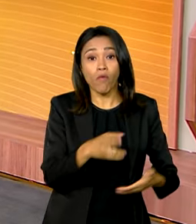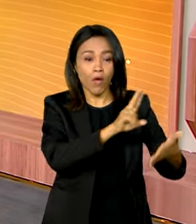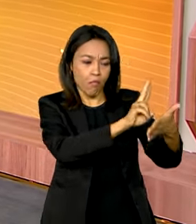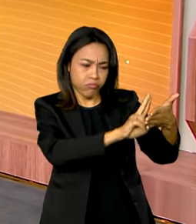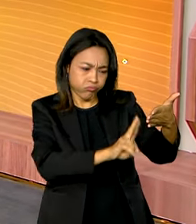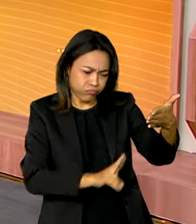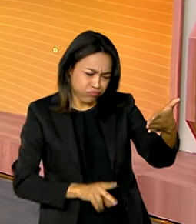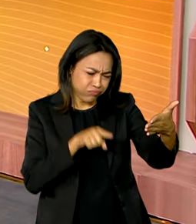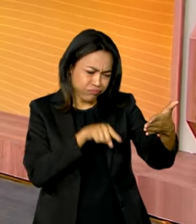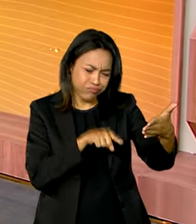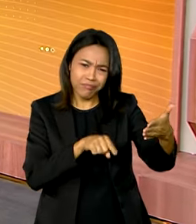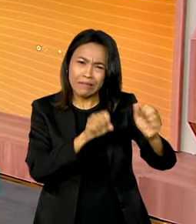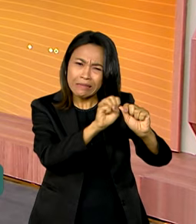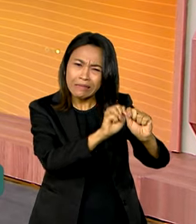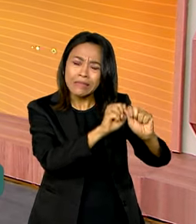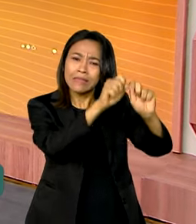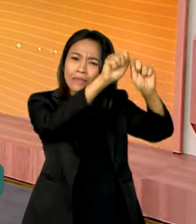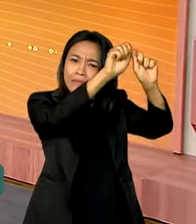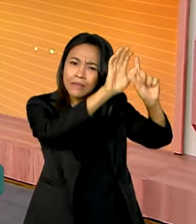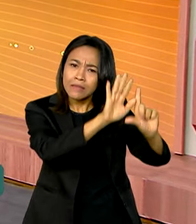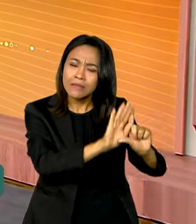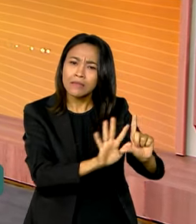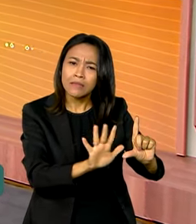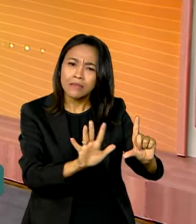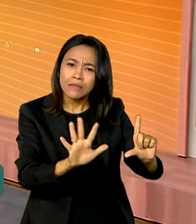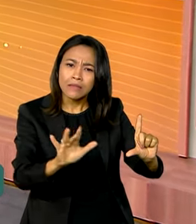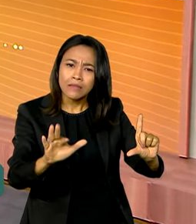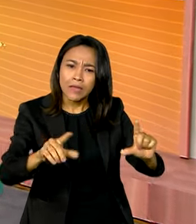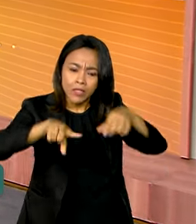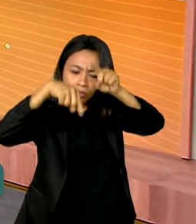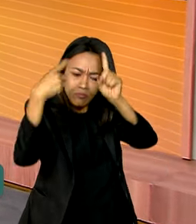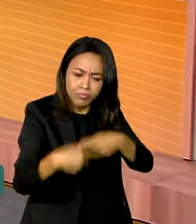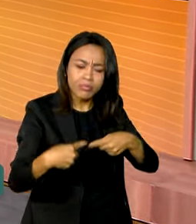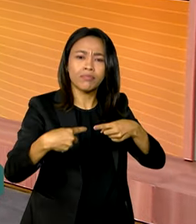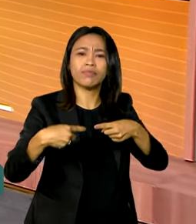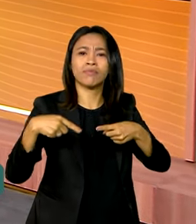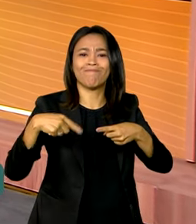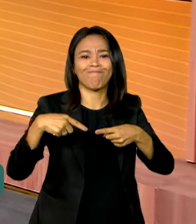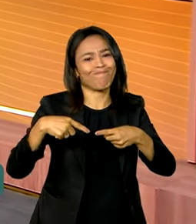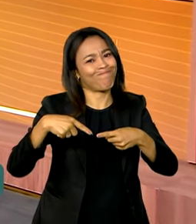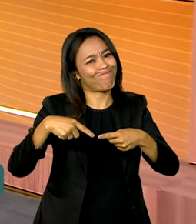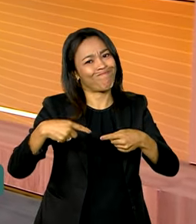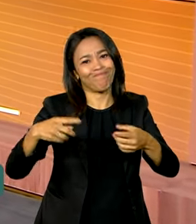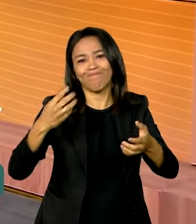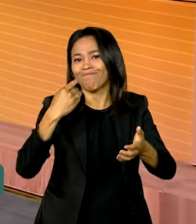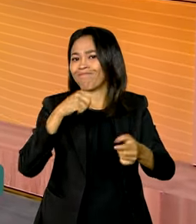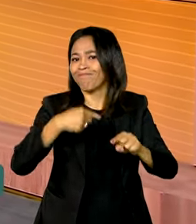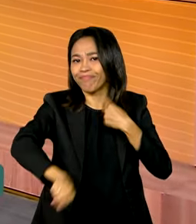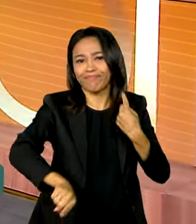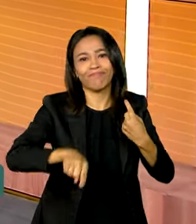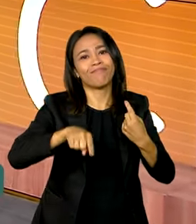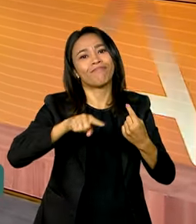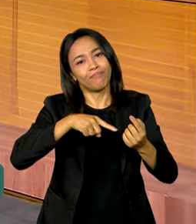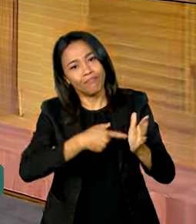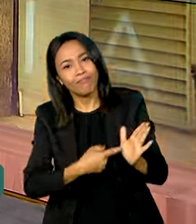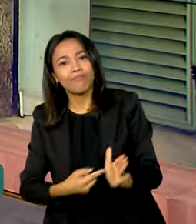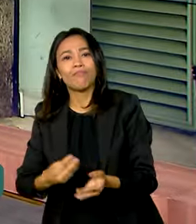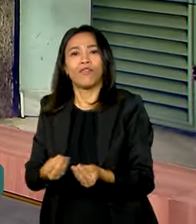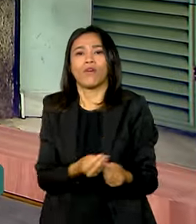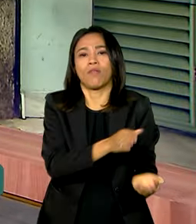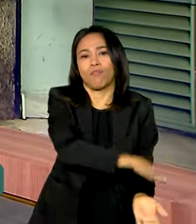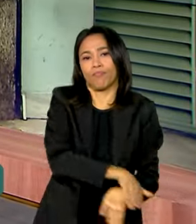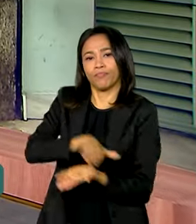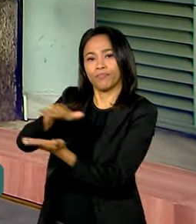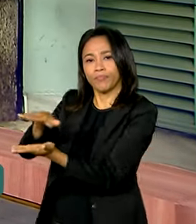ilegais de apostas esportivas e de jogos online foi enviada à Anatel para que sejam bloqueados. Vamos, então, ao Rio de